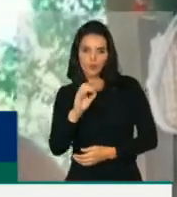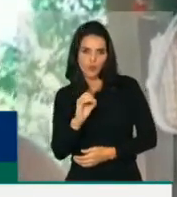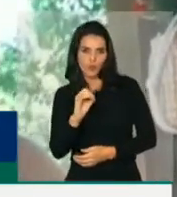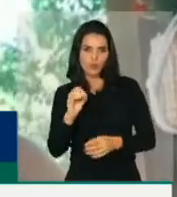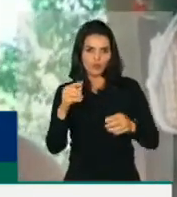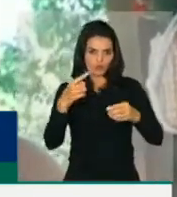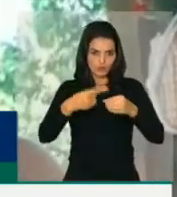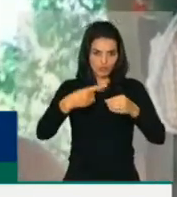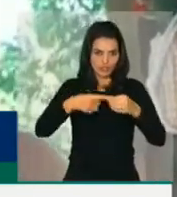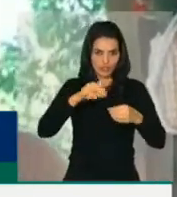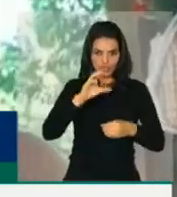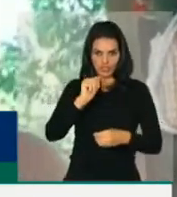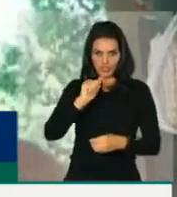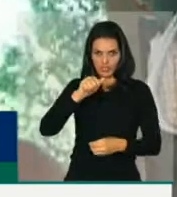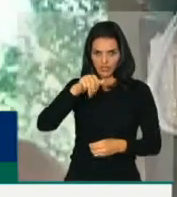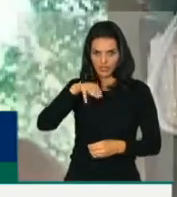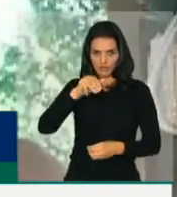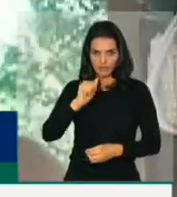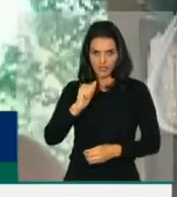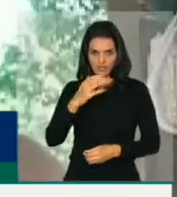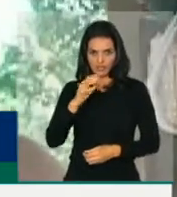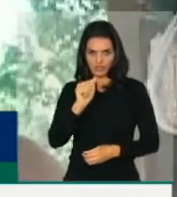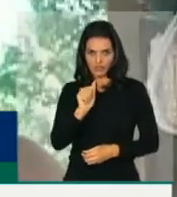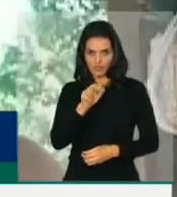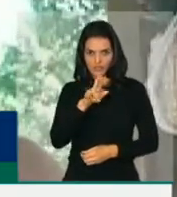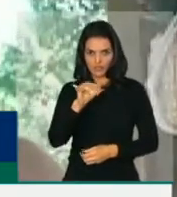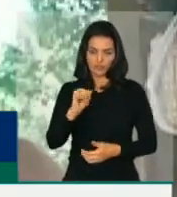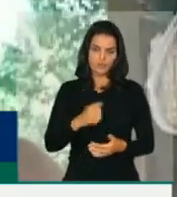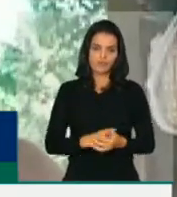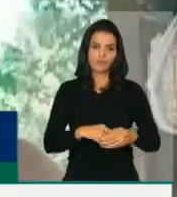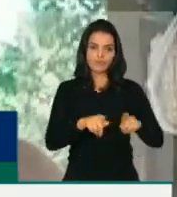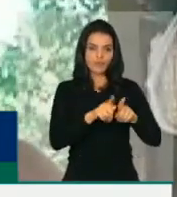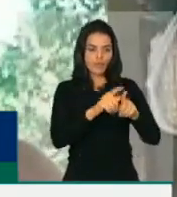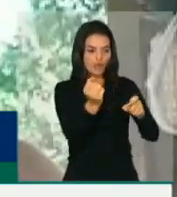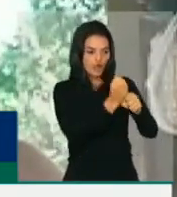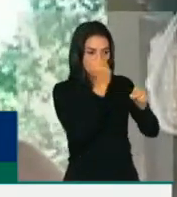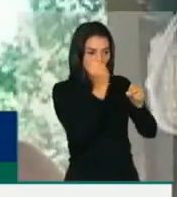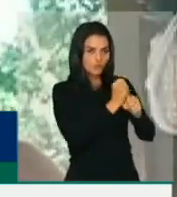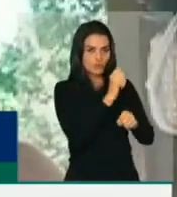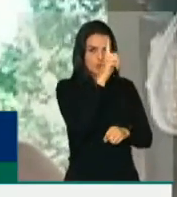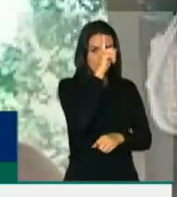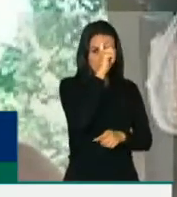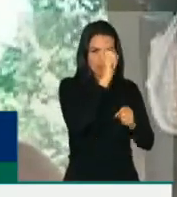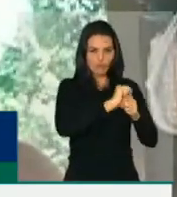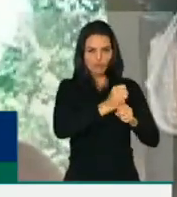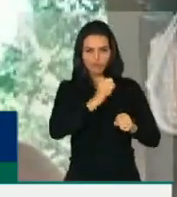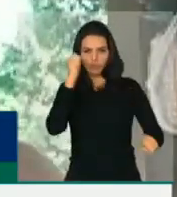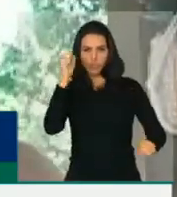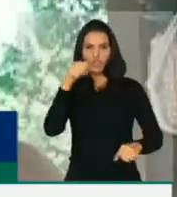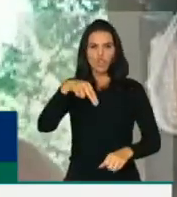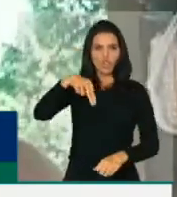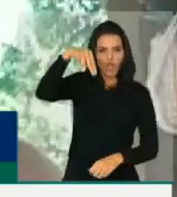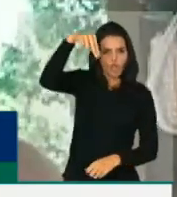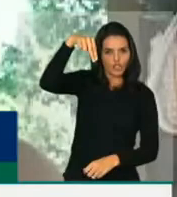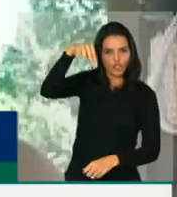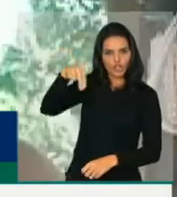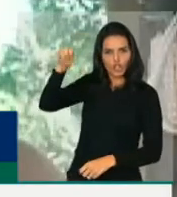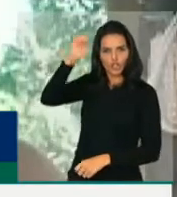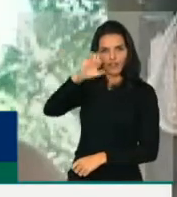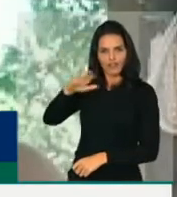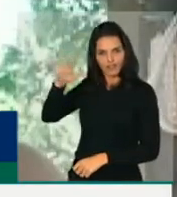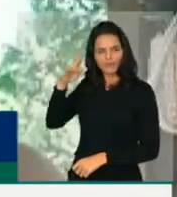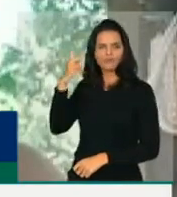construiu ainda o maior hospital do Norte e Nordeste, que leva o seu nome, se dedicou